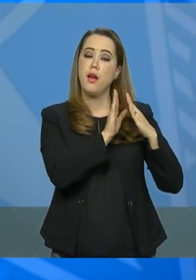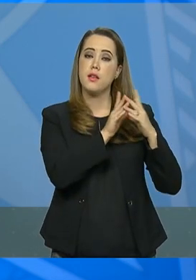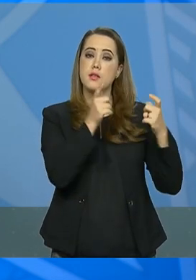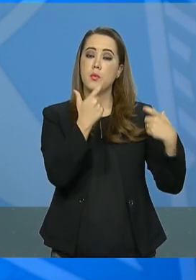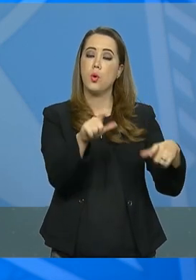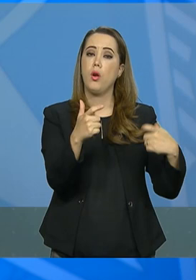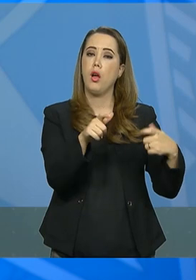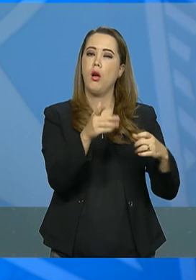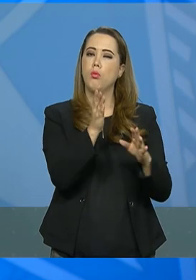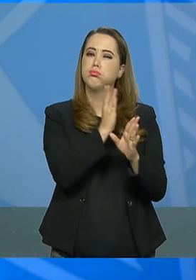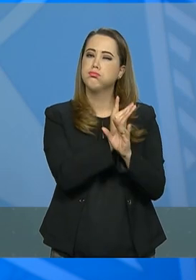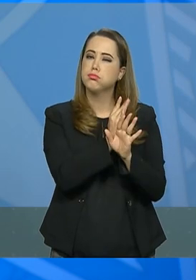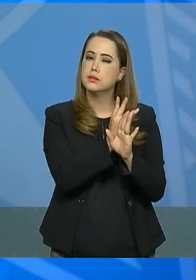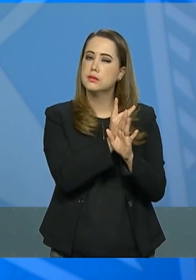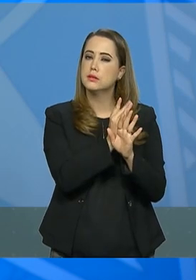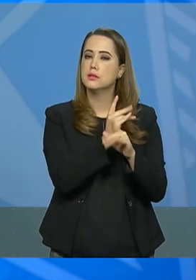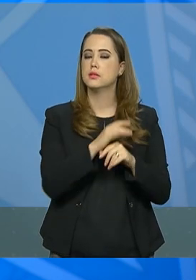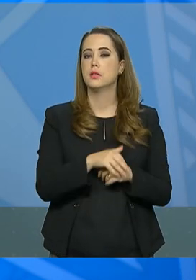município.